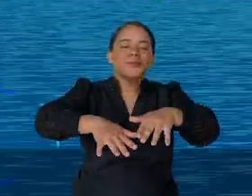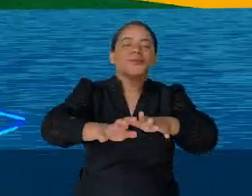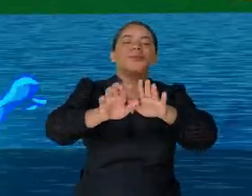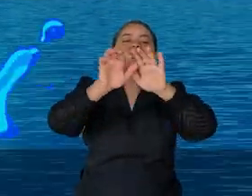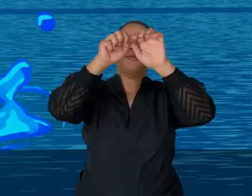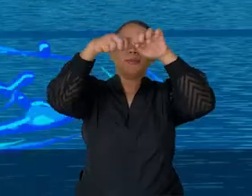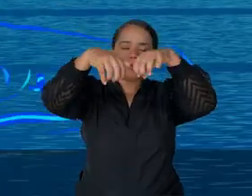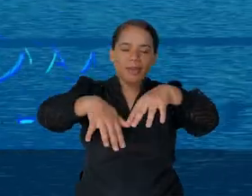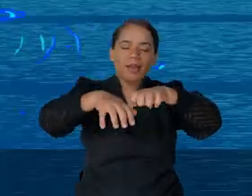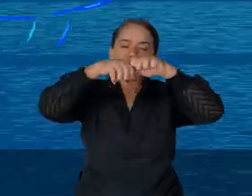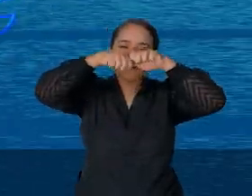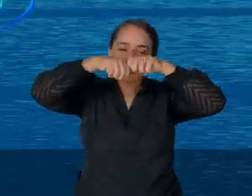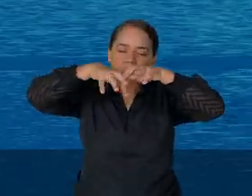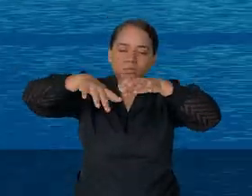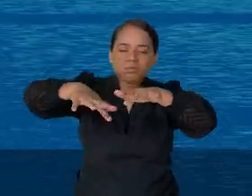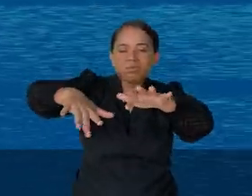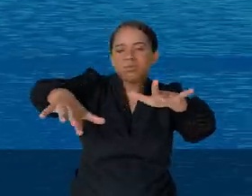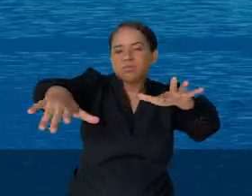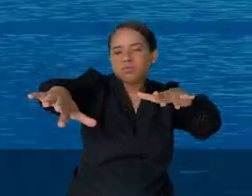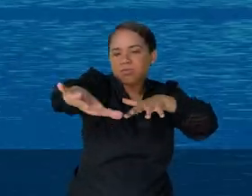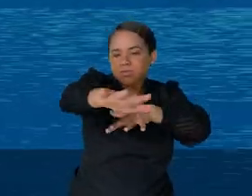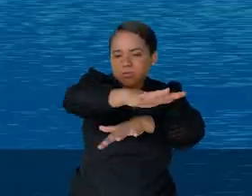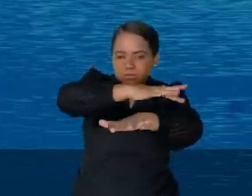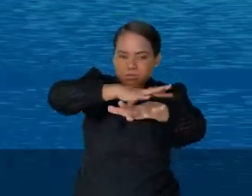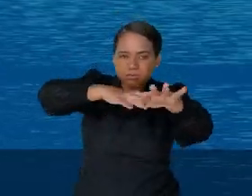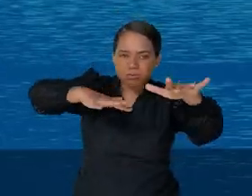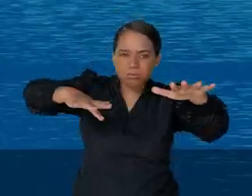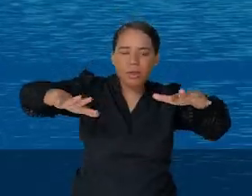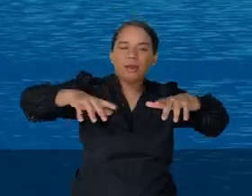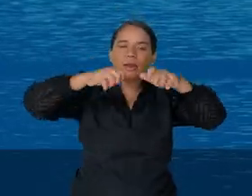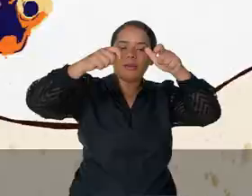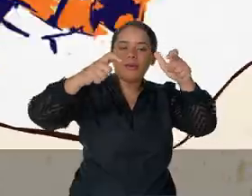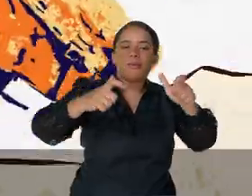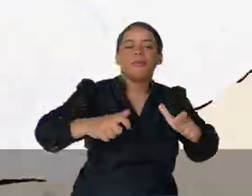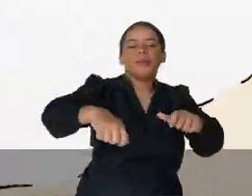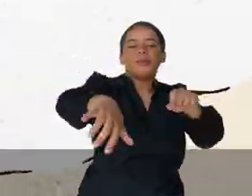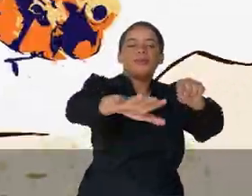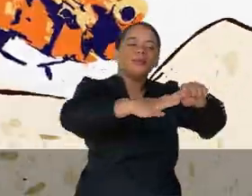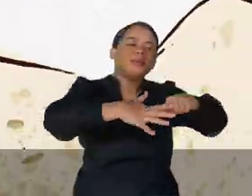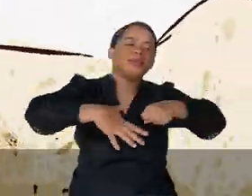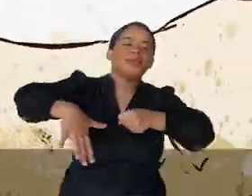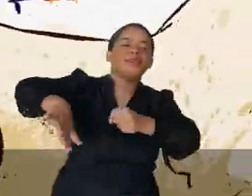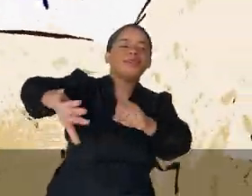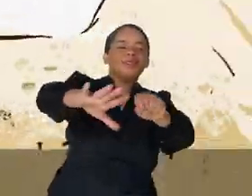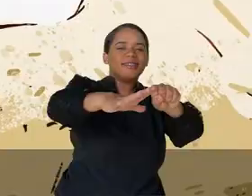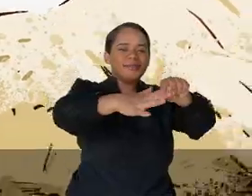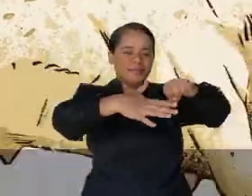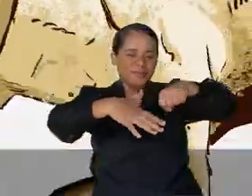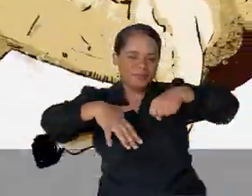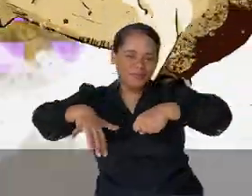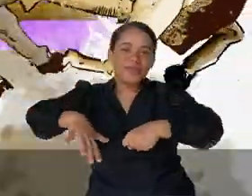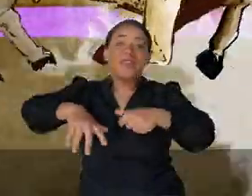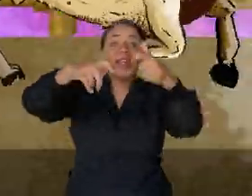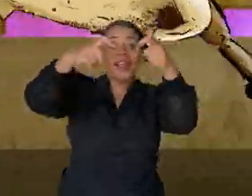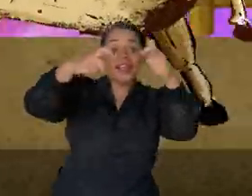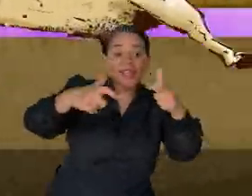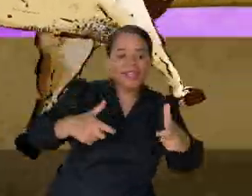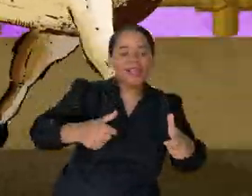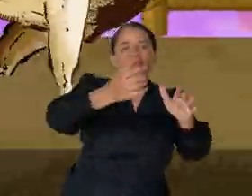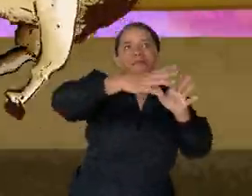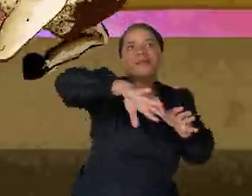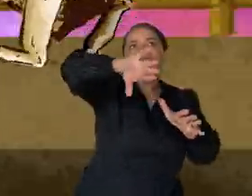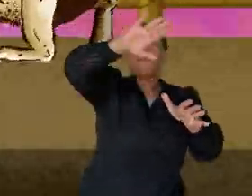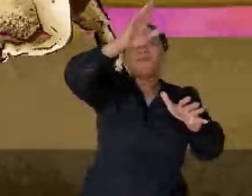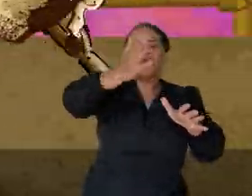rio abaixo, rio arriba, espalham pelo sertão.